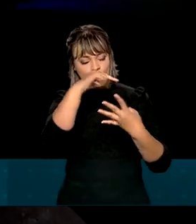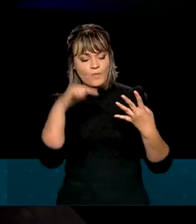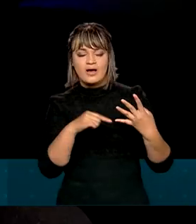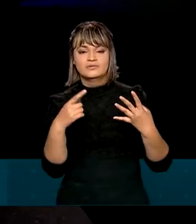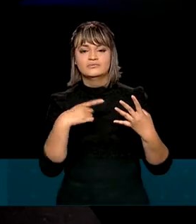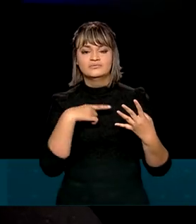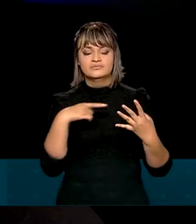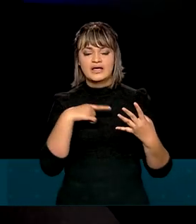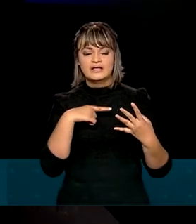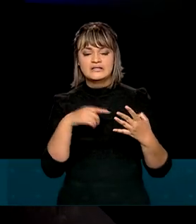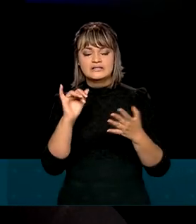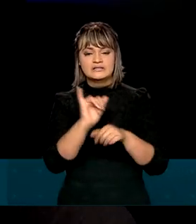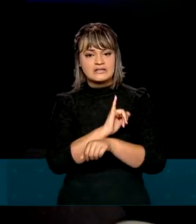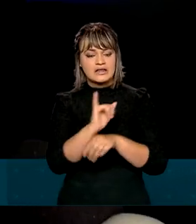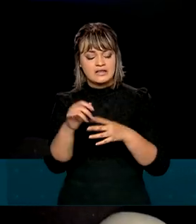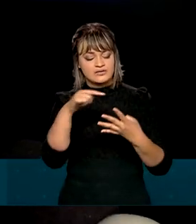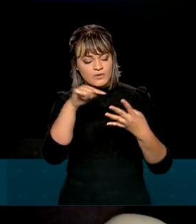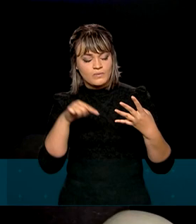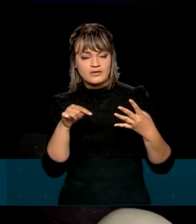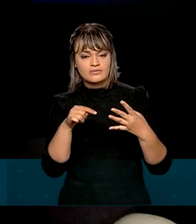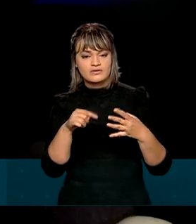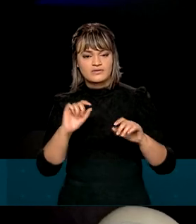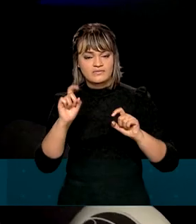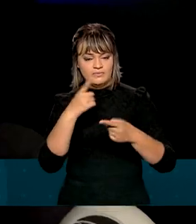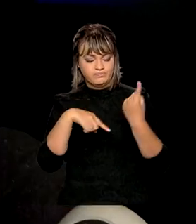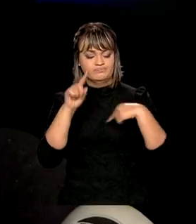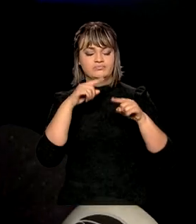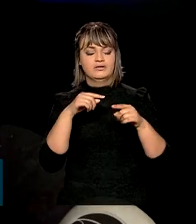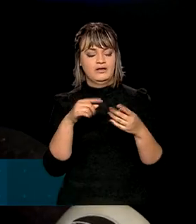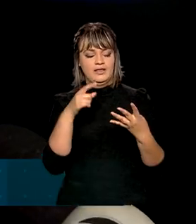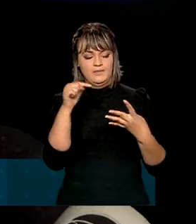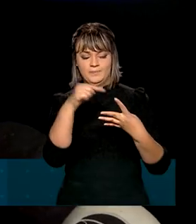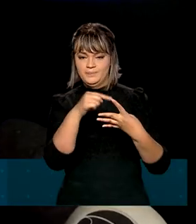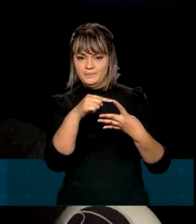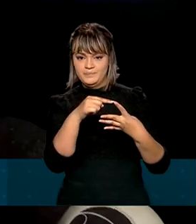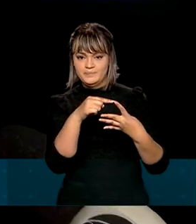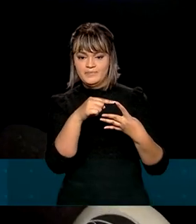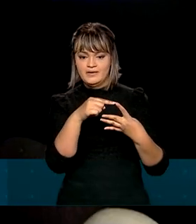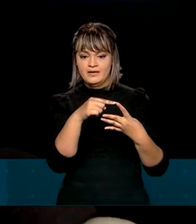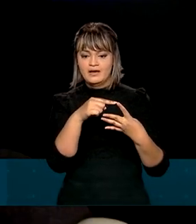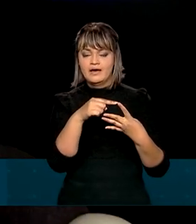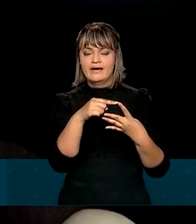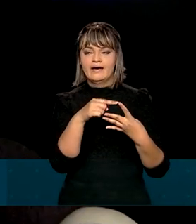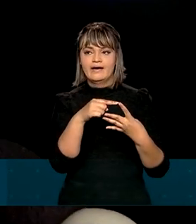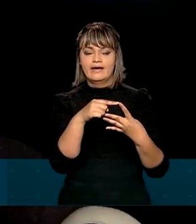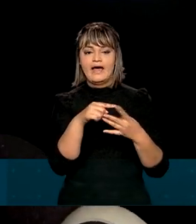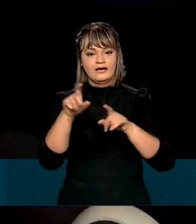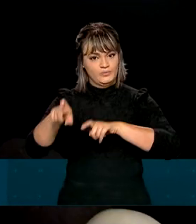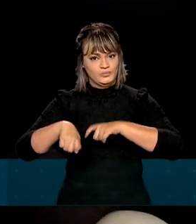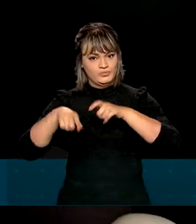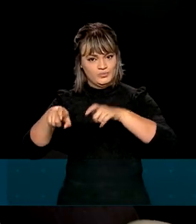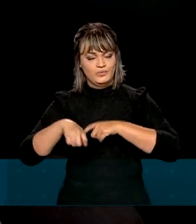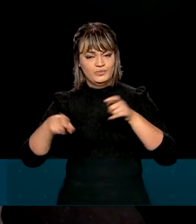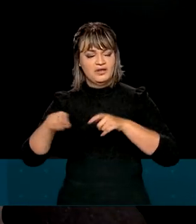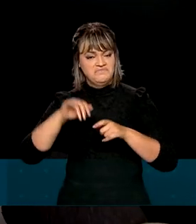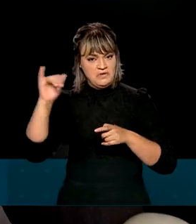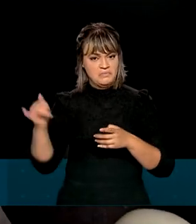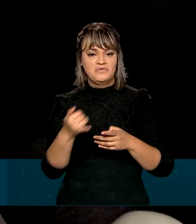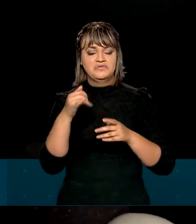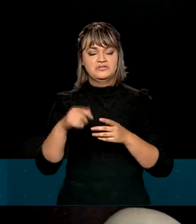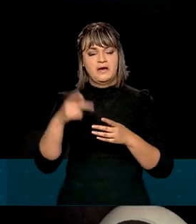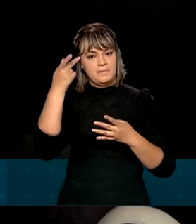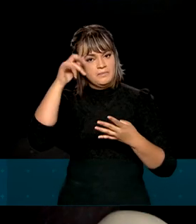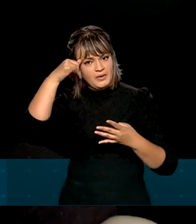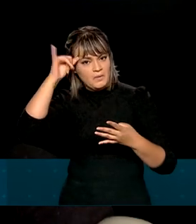se transformar de maneira mais forte. O primeiro é a própria agricultura, agricultura e